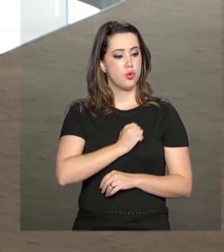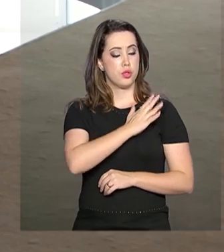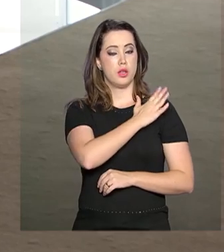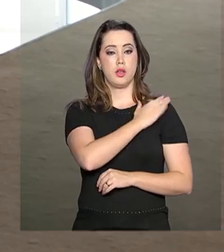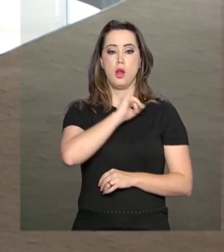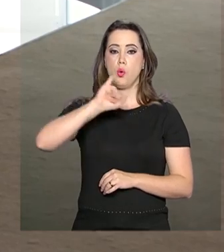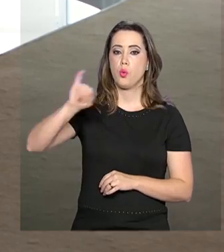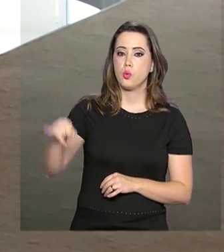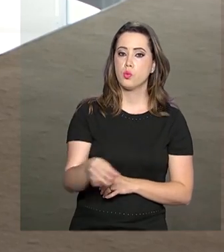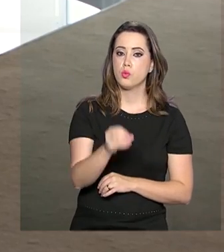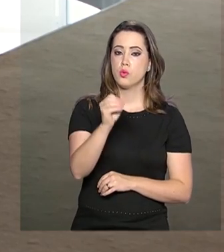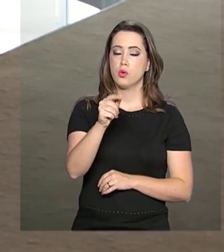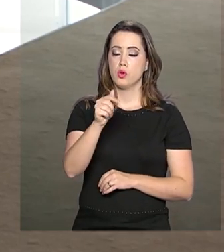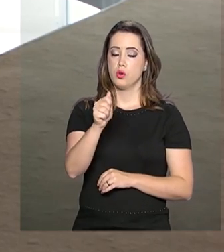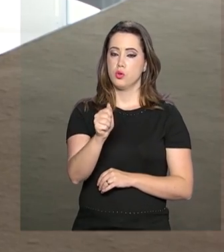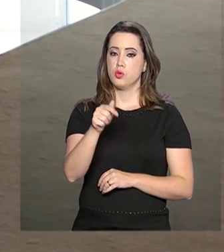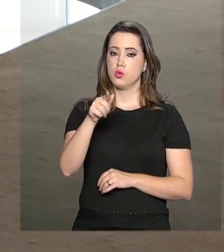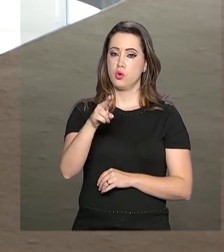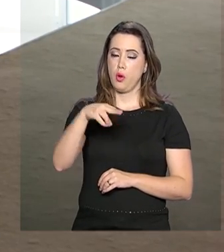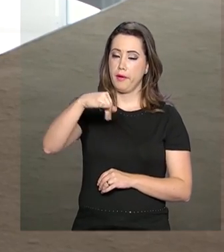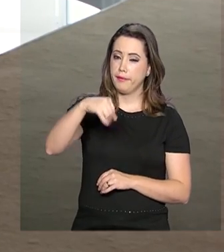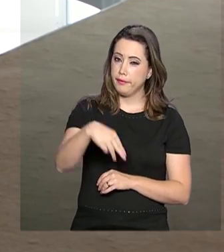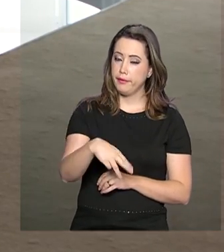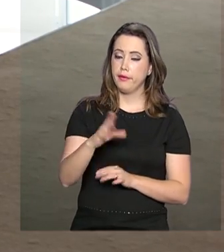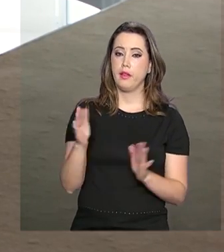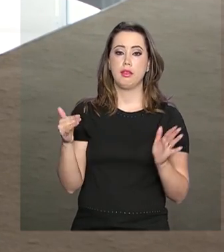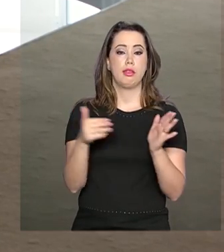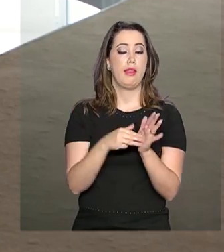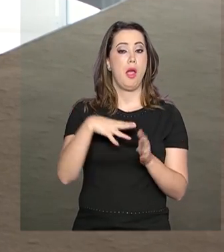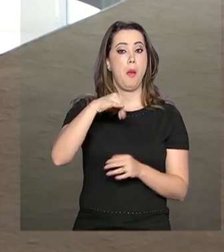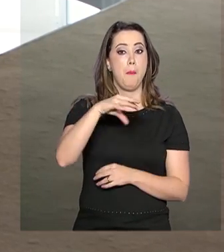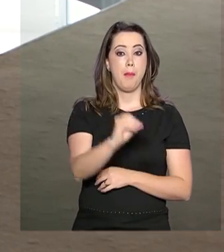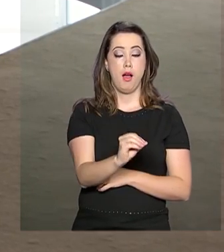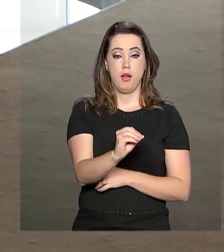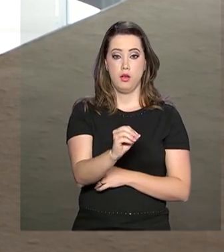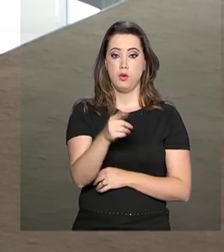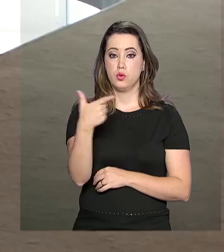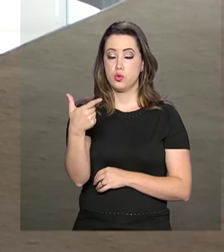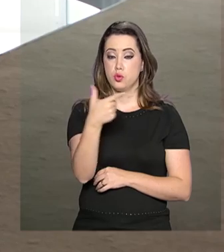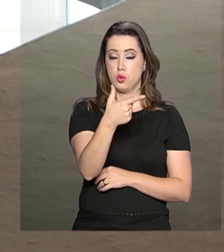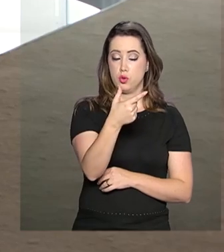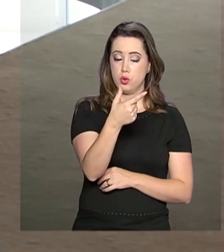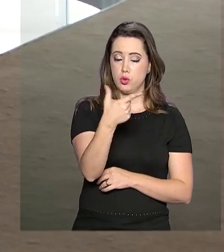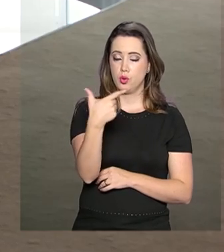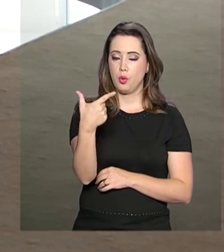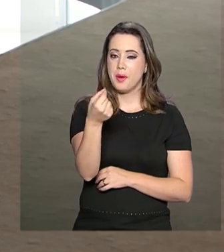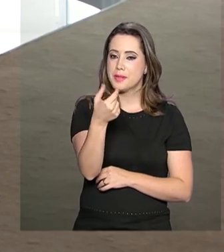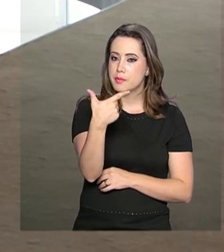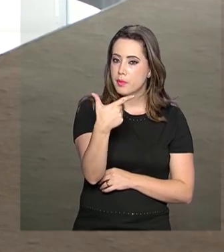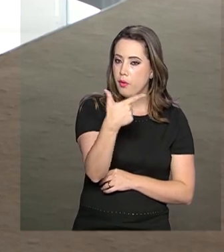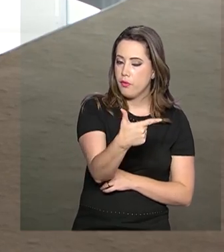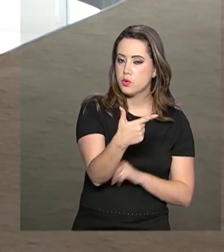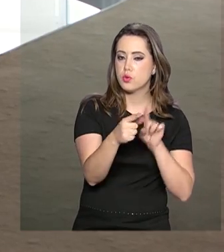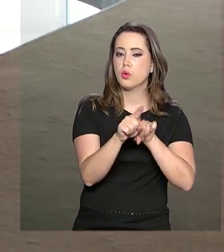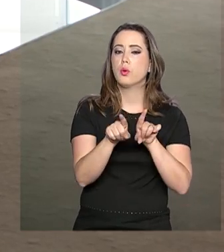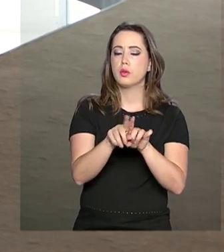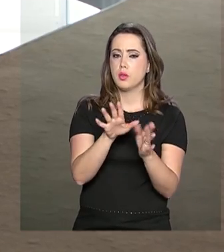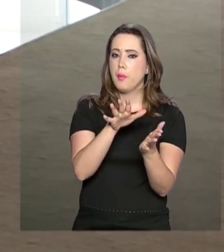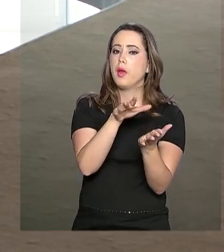permanece nesse cargo na direção da empresa até maio de 2022. Também tomou posse o diretor